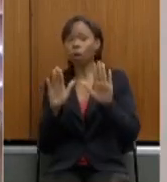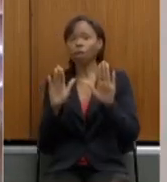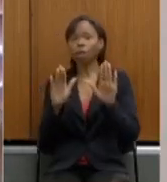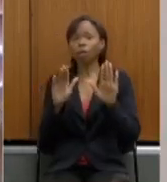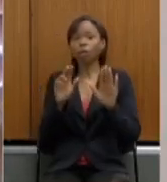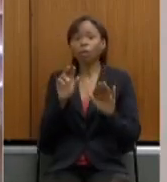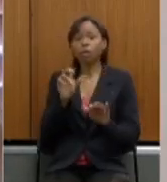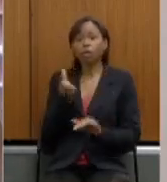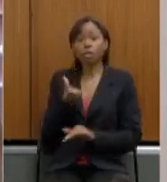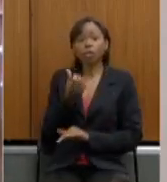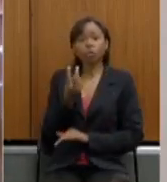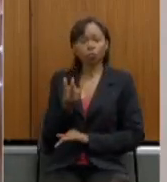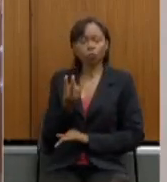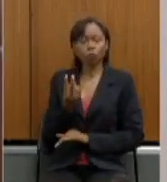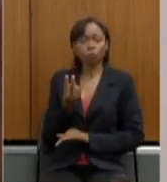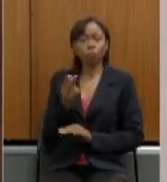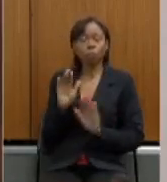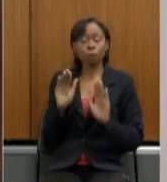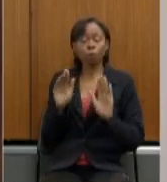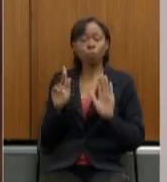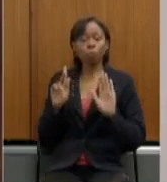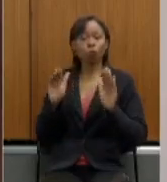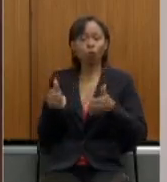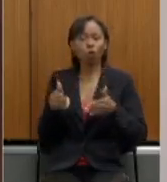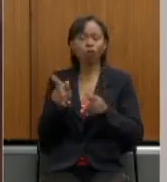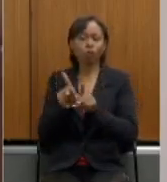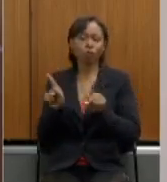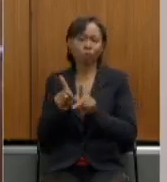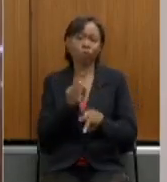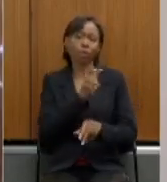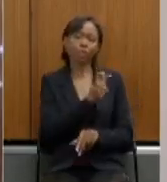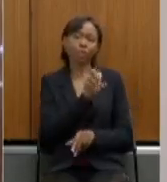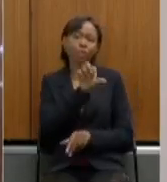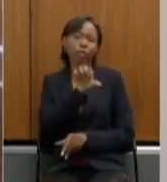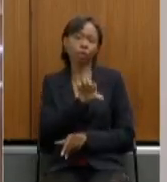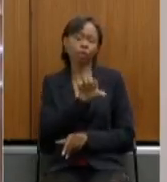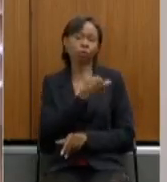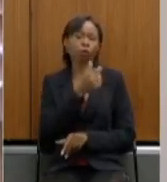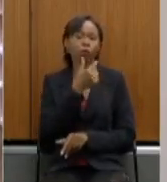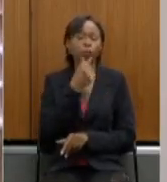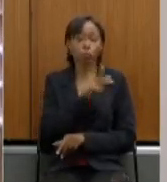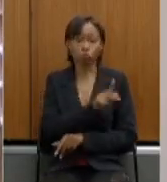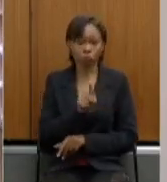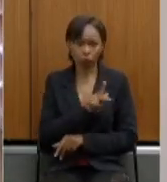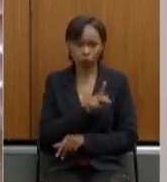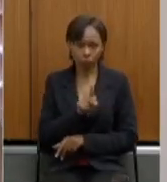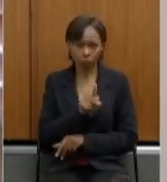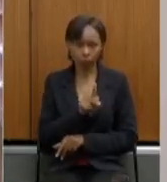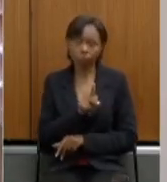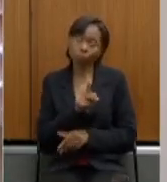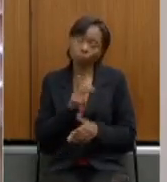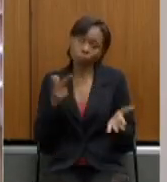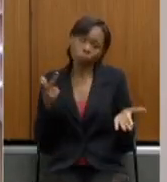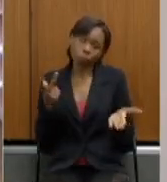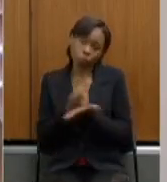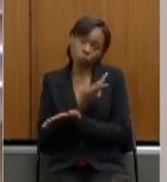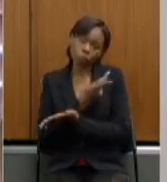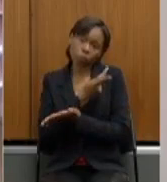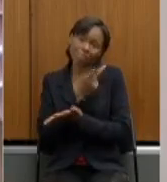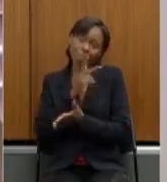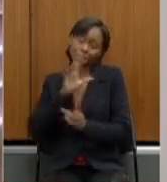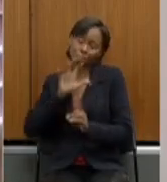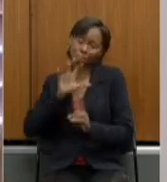mínima de aposentadoria para professoras e 59 para professores e isso fez com que o impacto